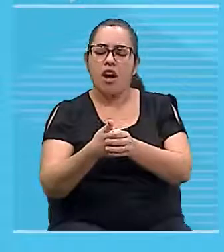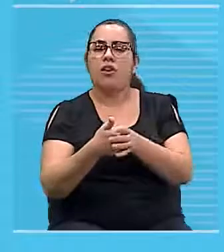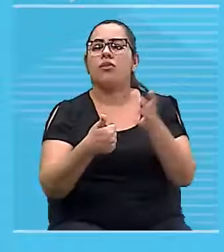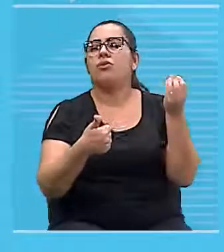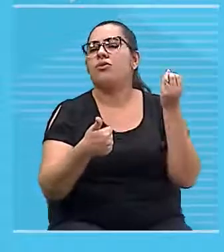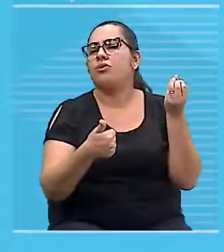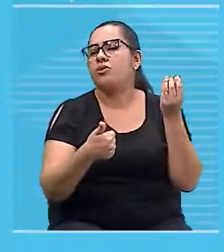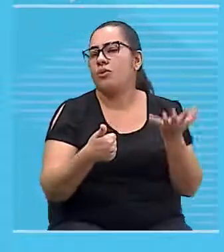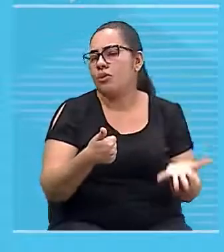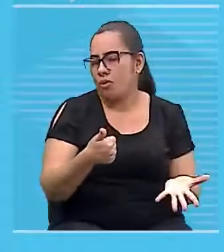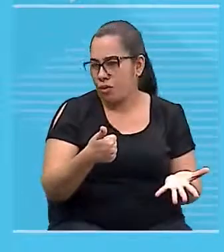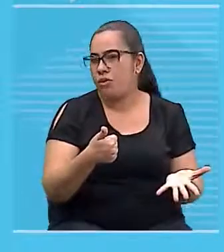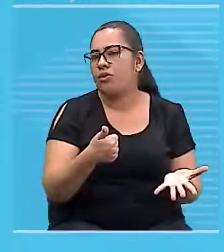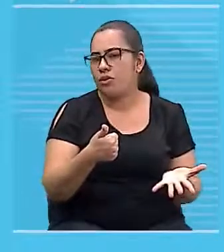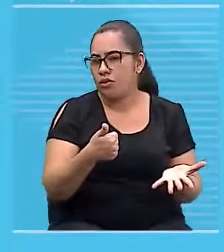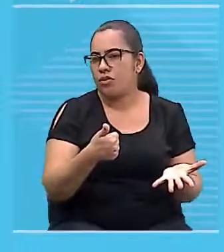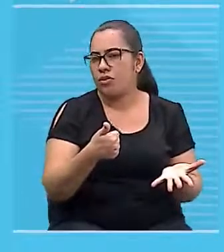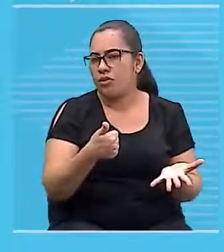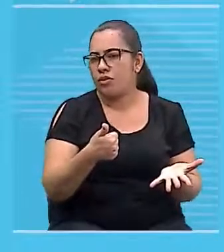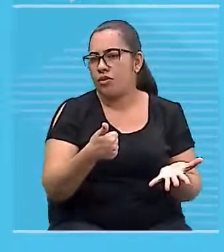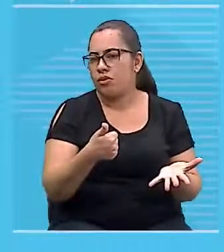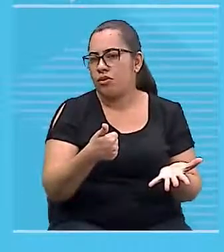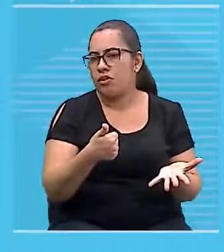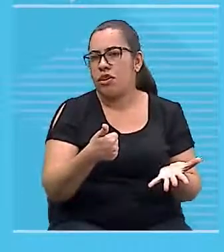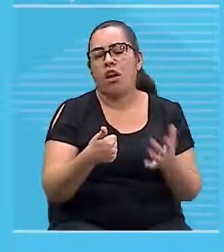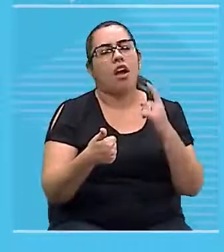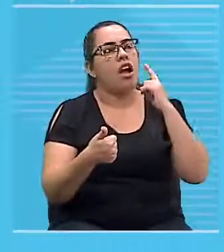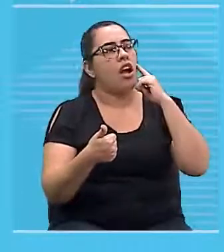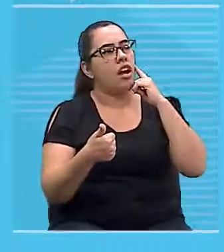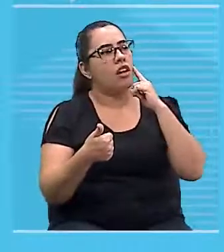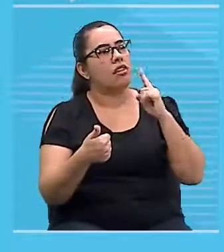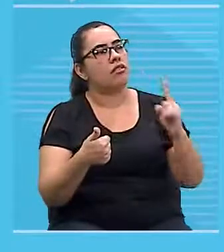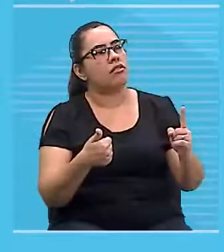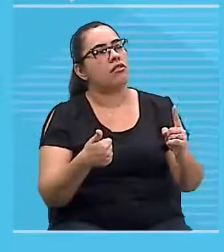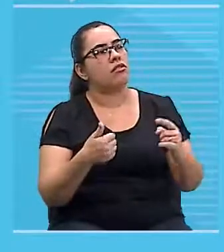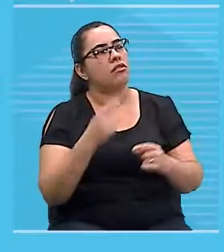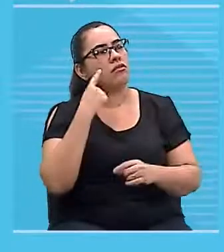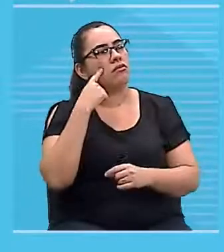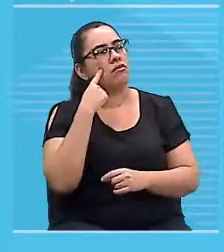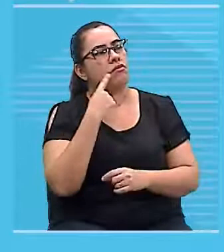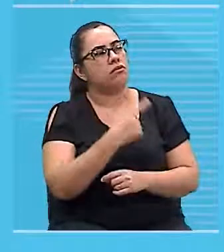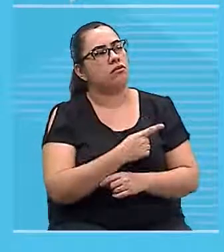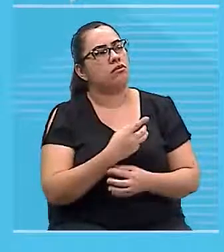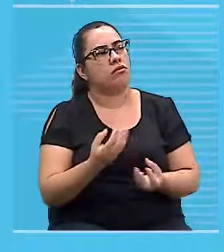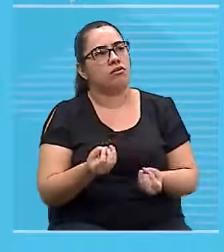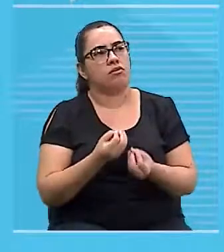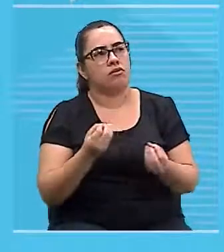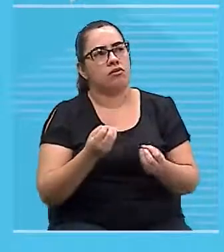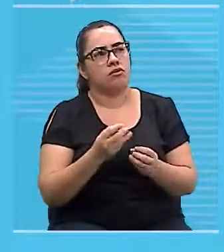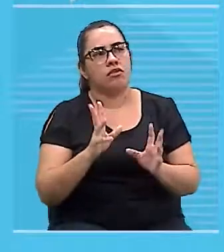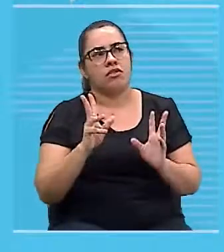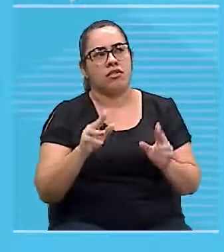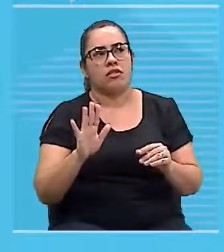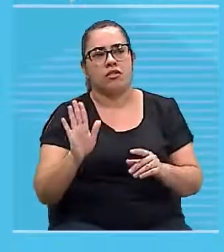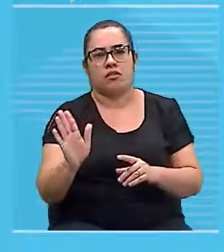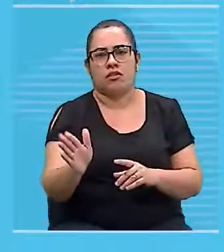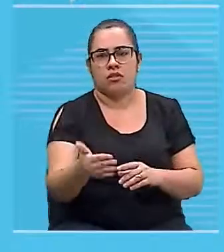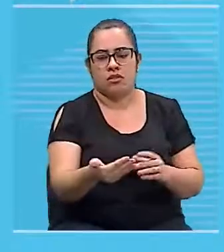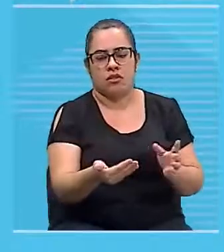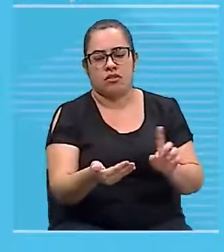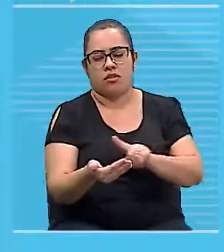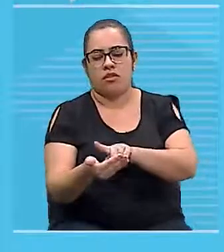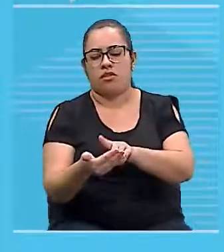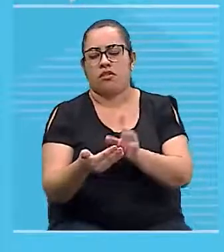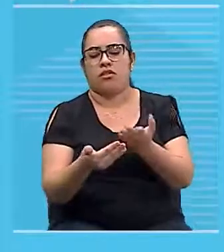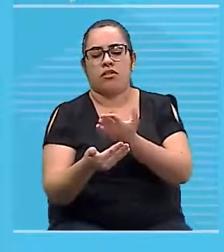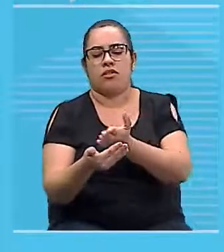entrando no plano da telinha. Tá? A gente pode fazer o seguinte. Fernando, pode